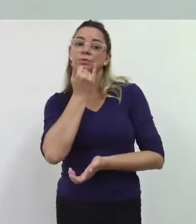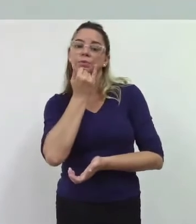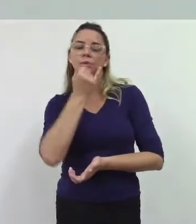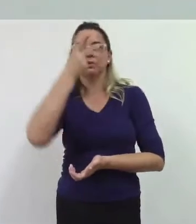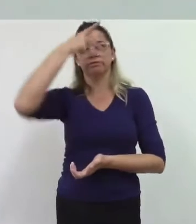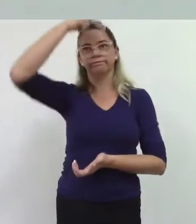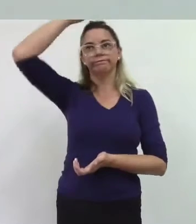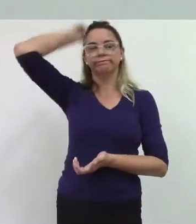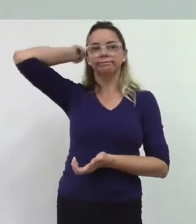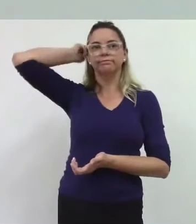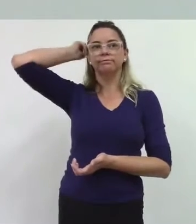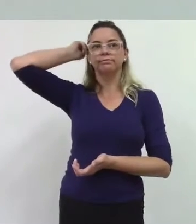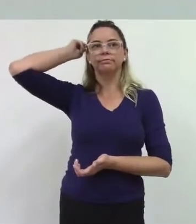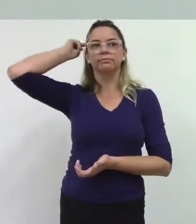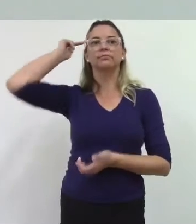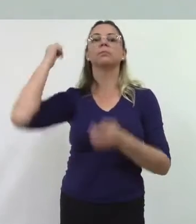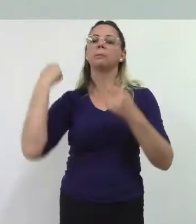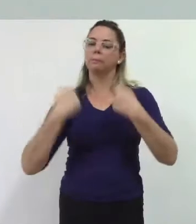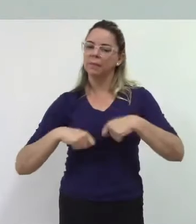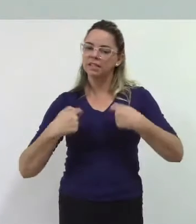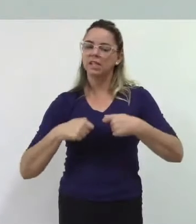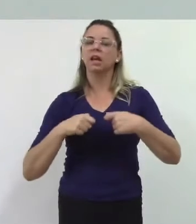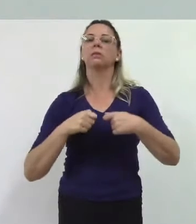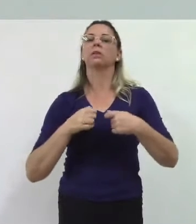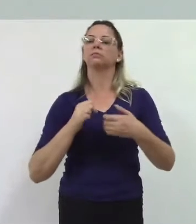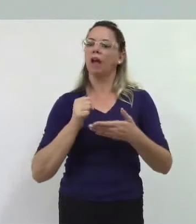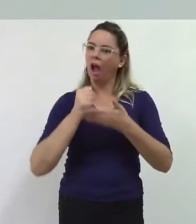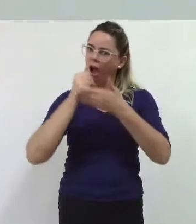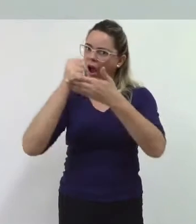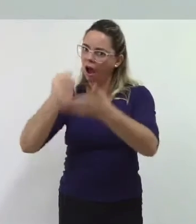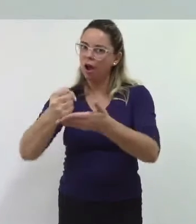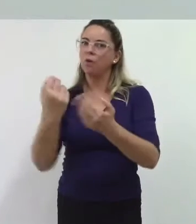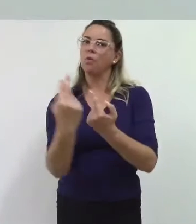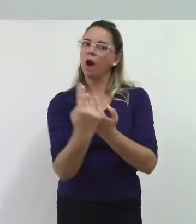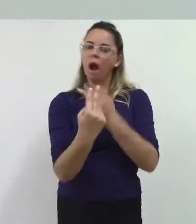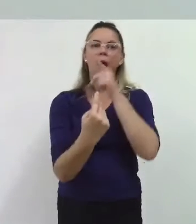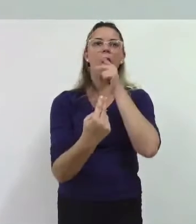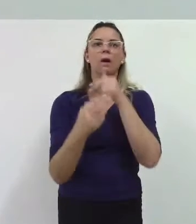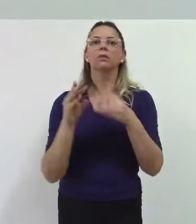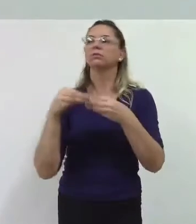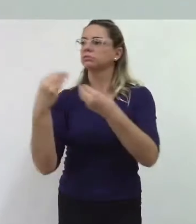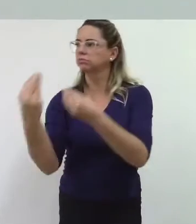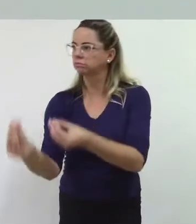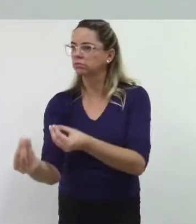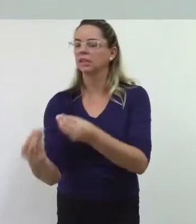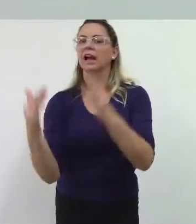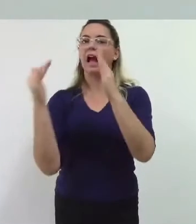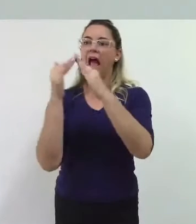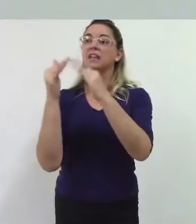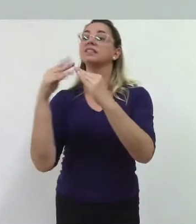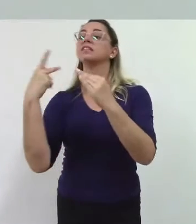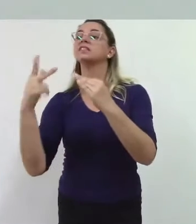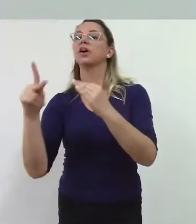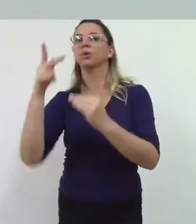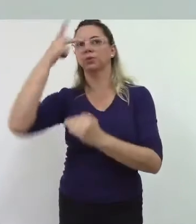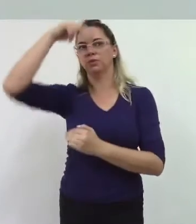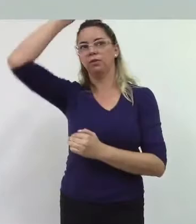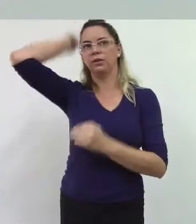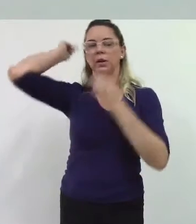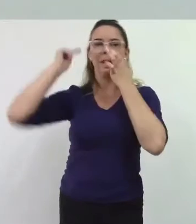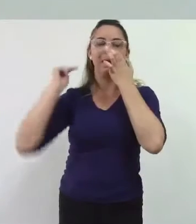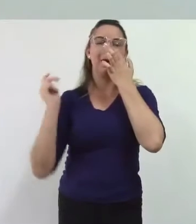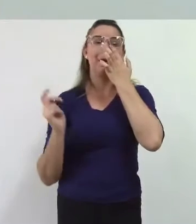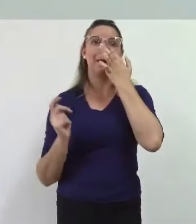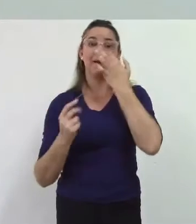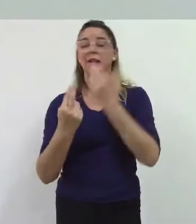devia distribuir da mesma forma mas já distribuindo na casa de vossa excelência devia distribuir da